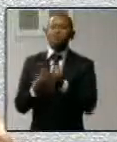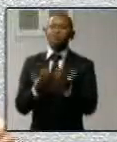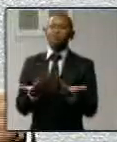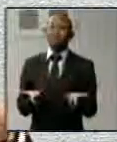grave e não tiveram...